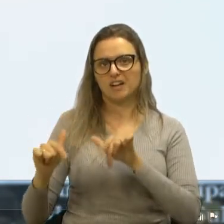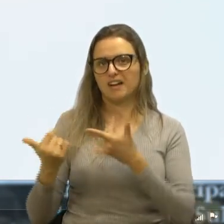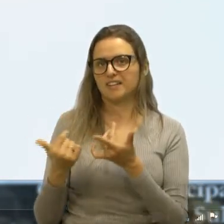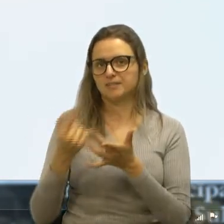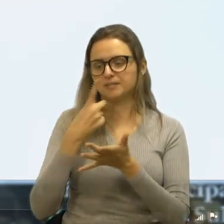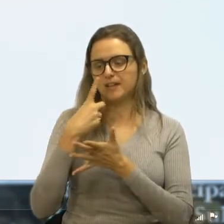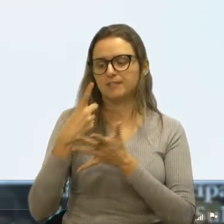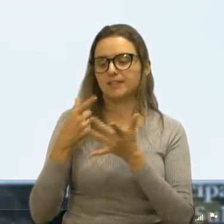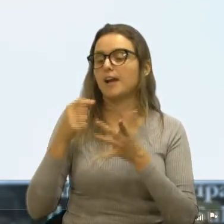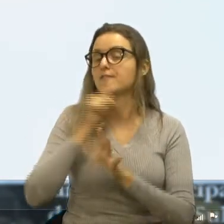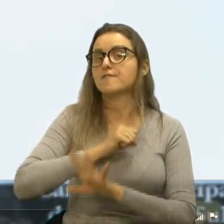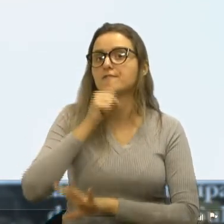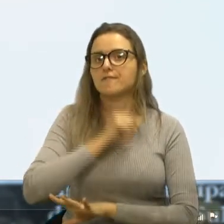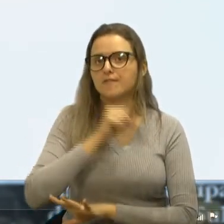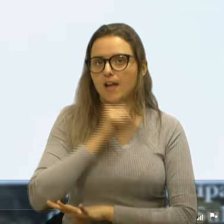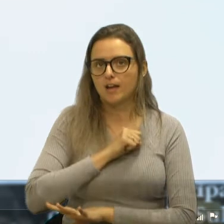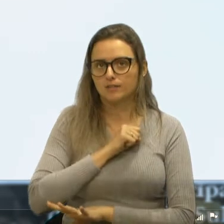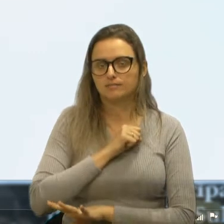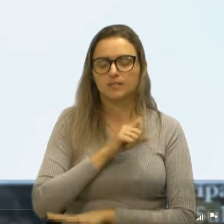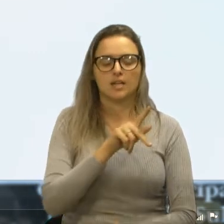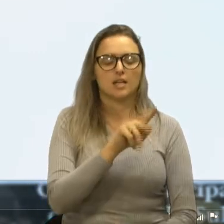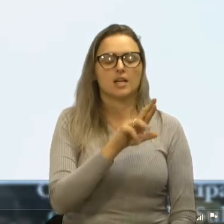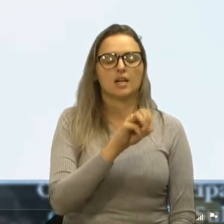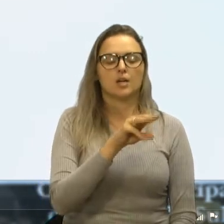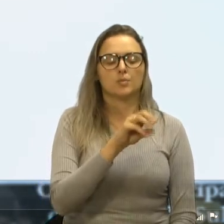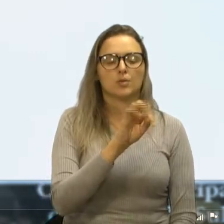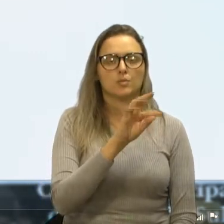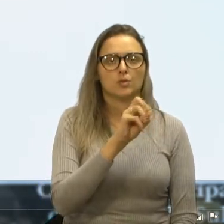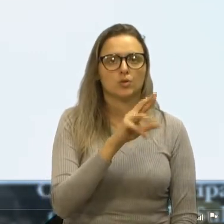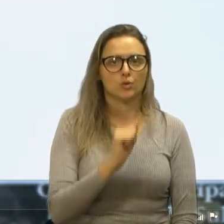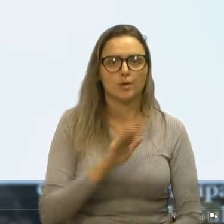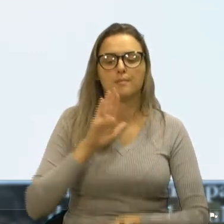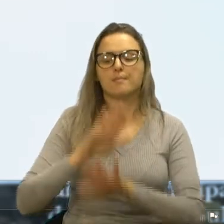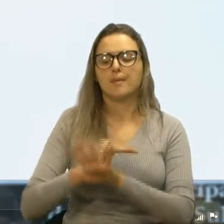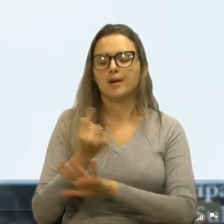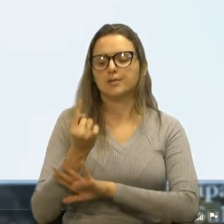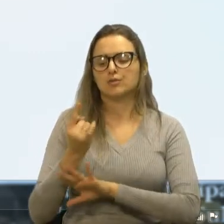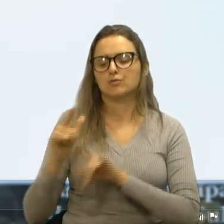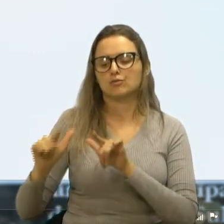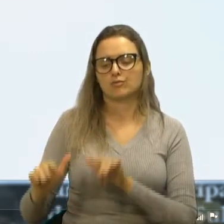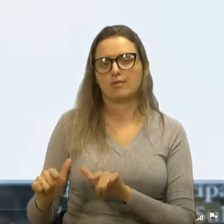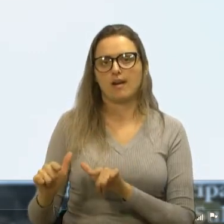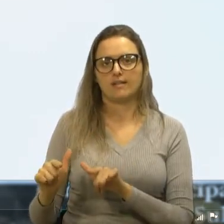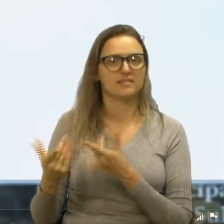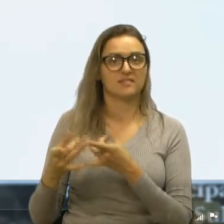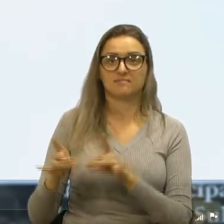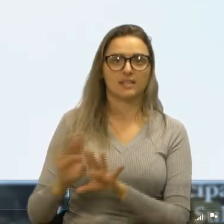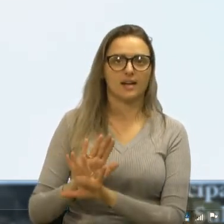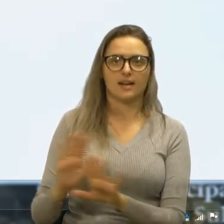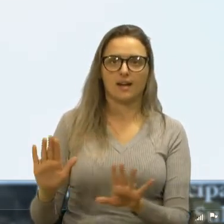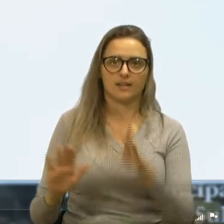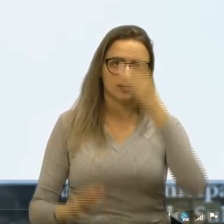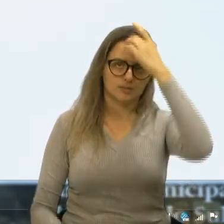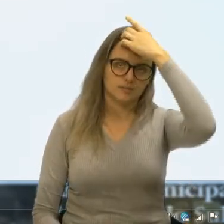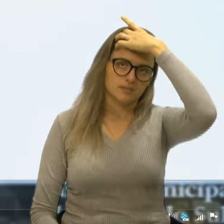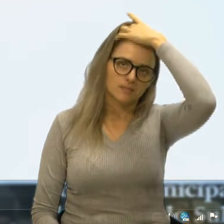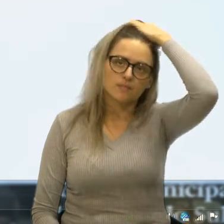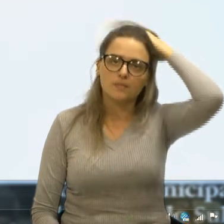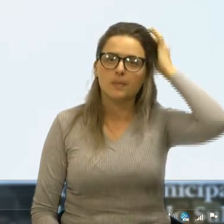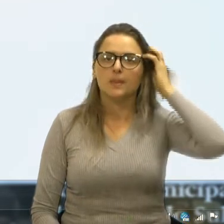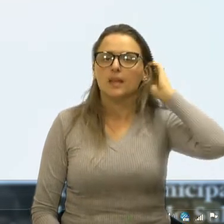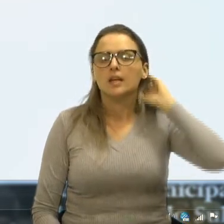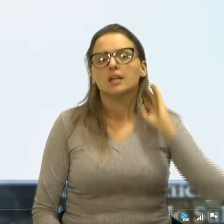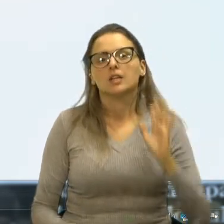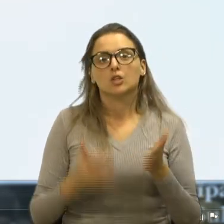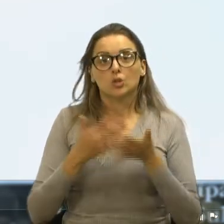A promotora falou muito bem isso, mas, bom, diante daquilo que a